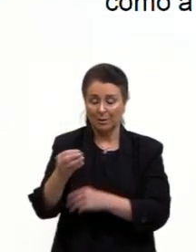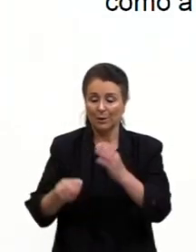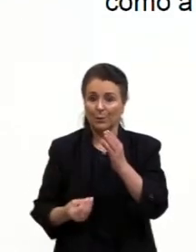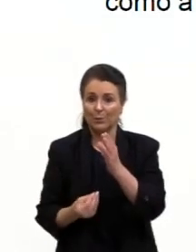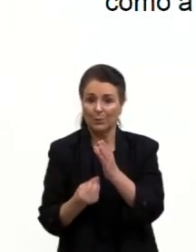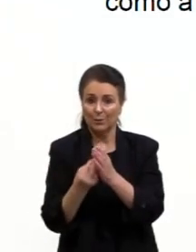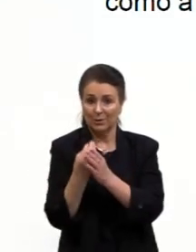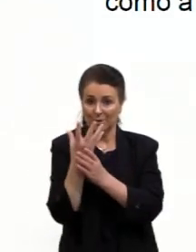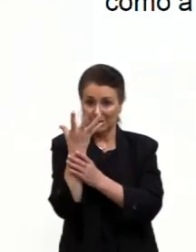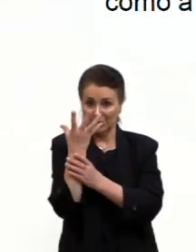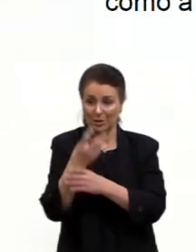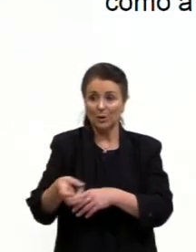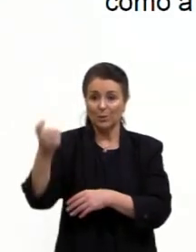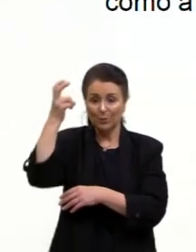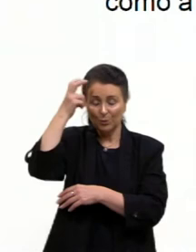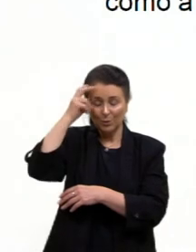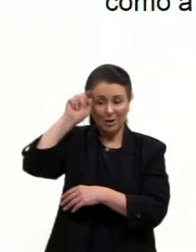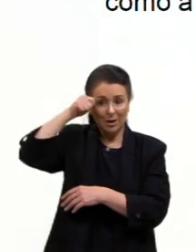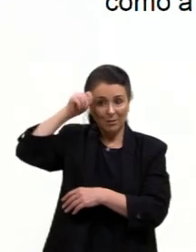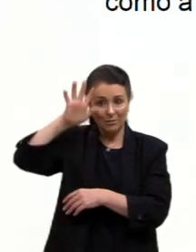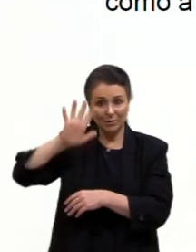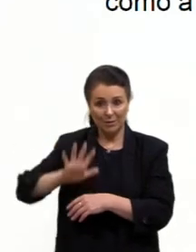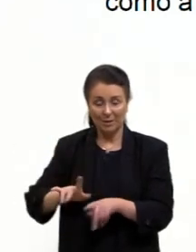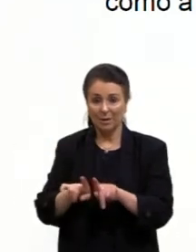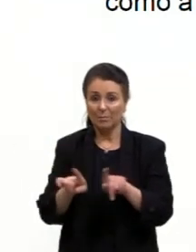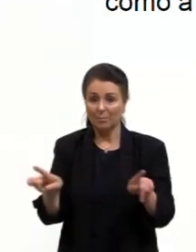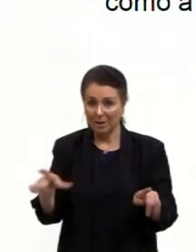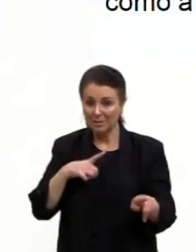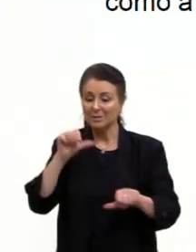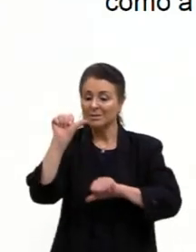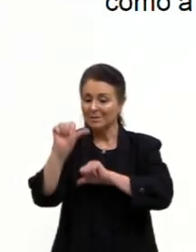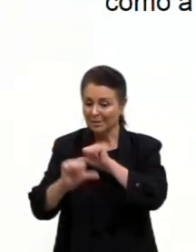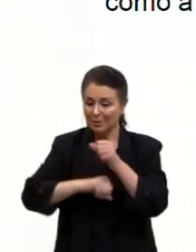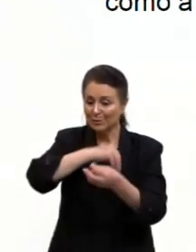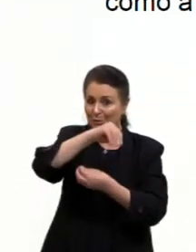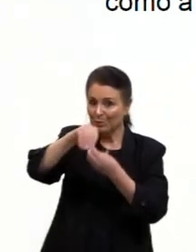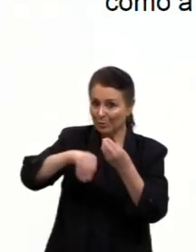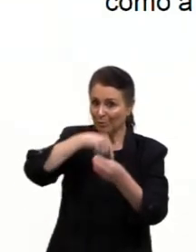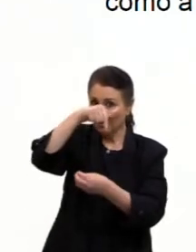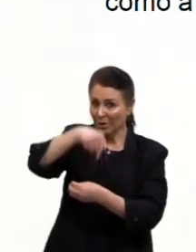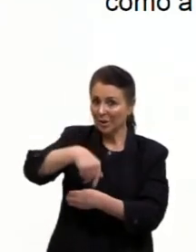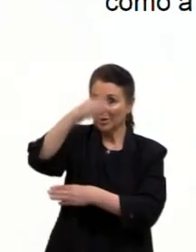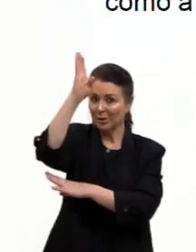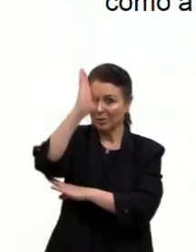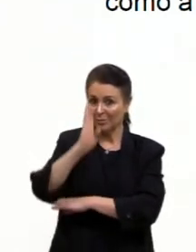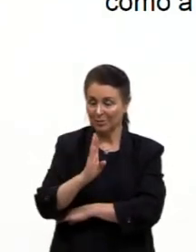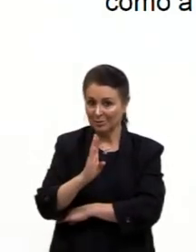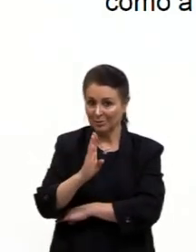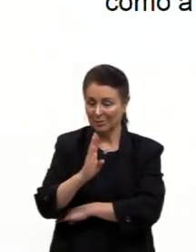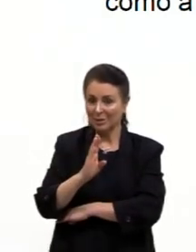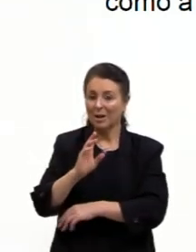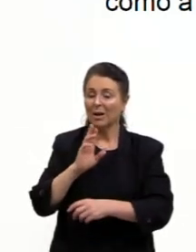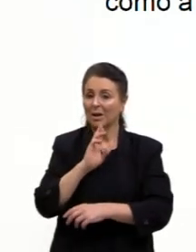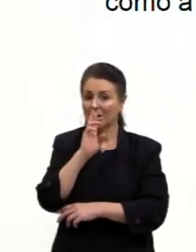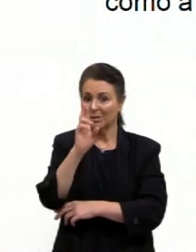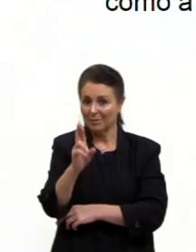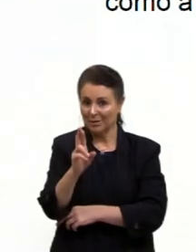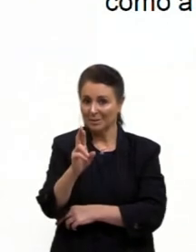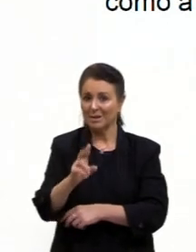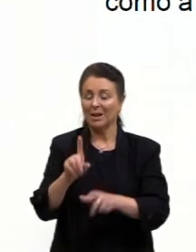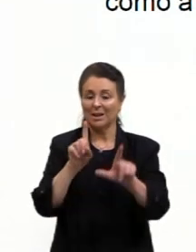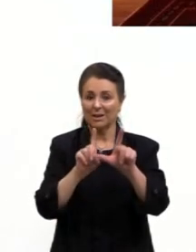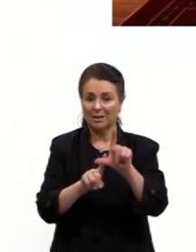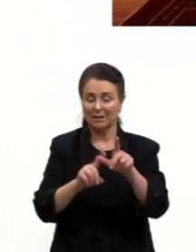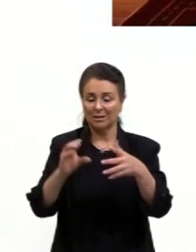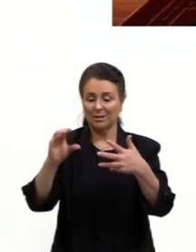na cultura africana, mas eles tiveram transformações aqui no Brasil. Então, nossa resposta é a C.